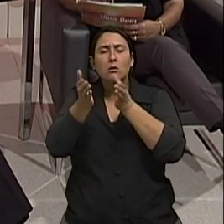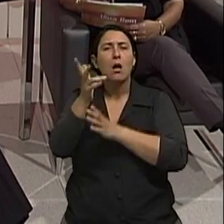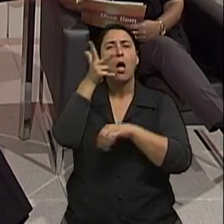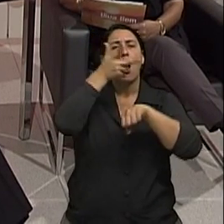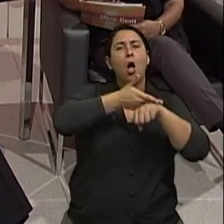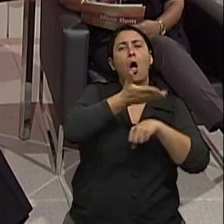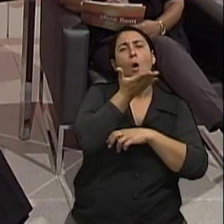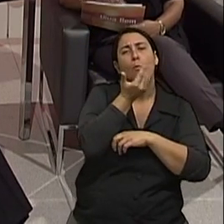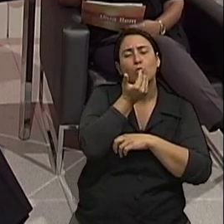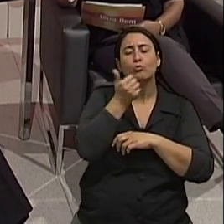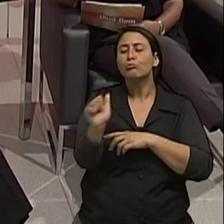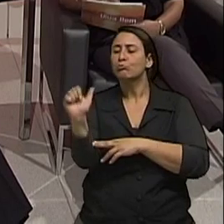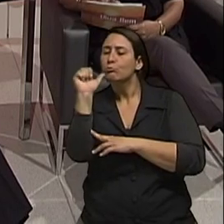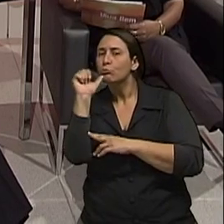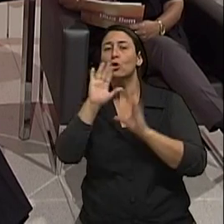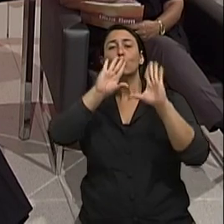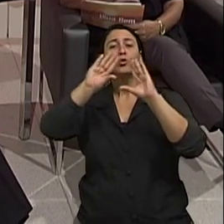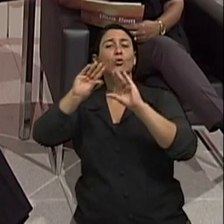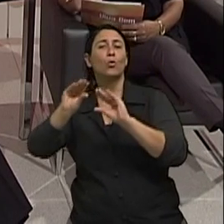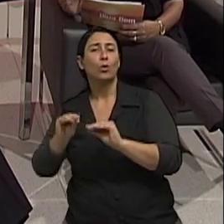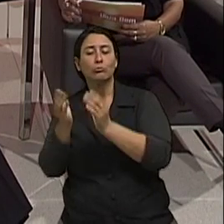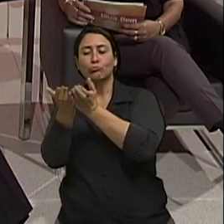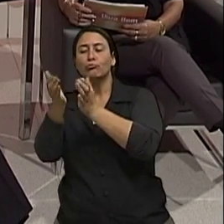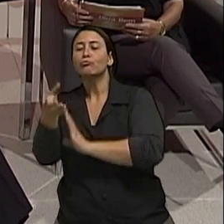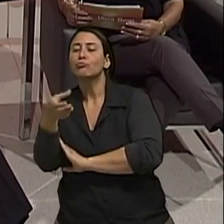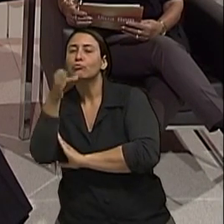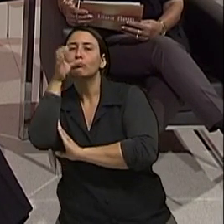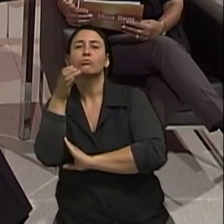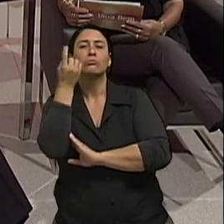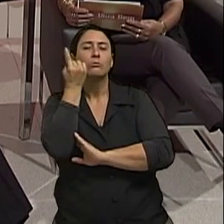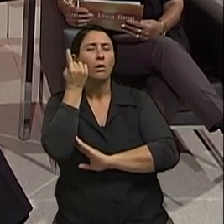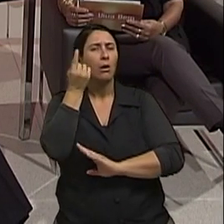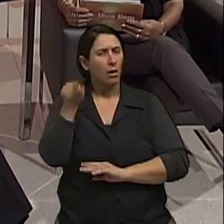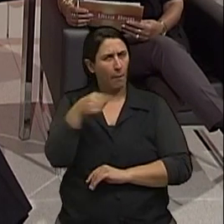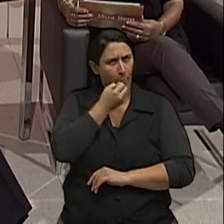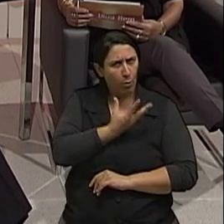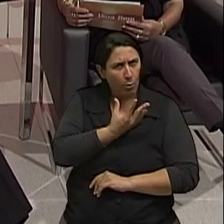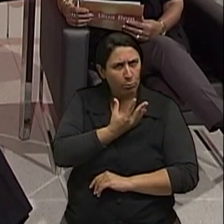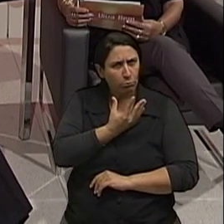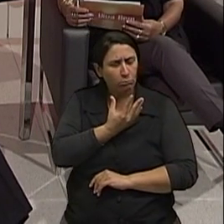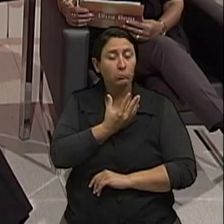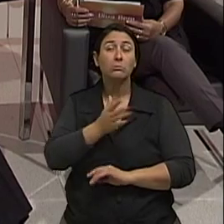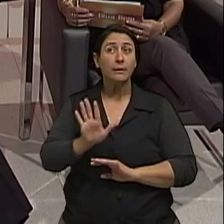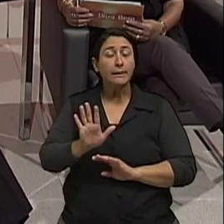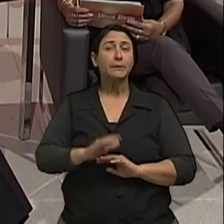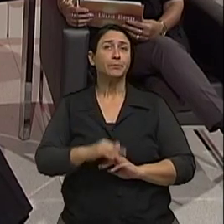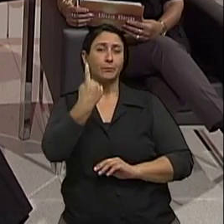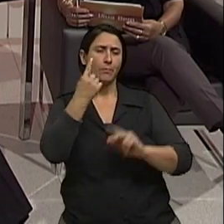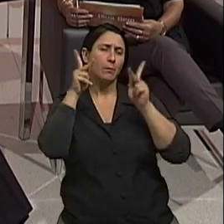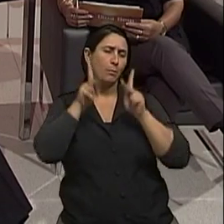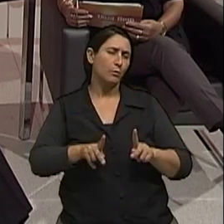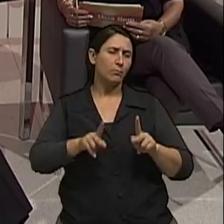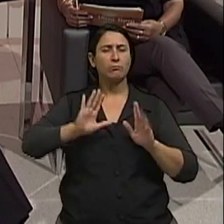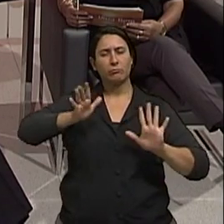taça na janta. Estas duas doses são excelentes? Isso. Então, para um indivíduo de um peso médio